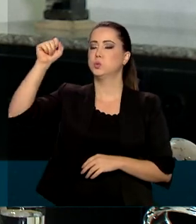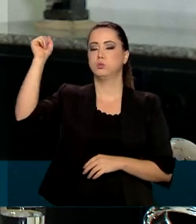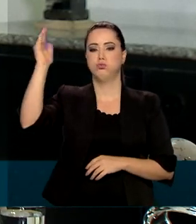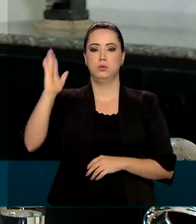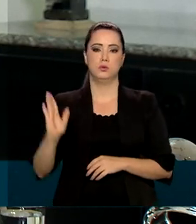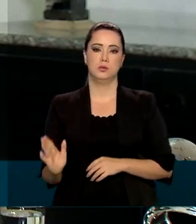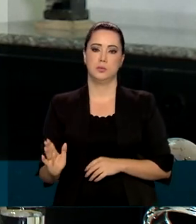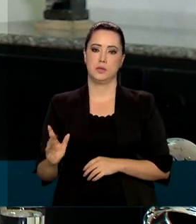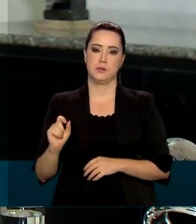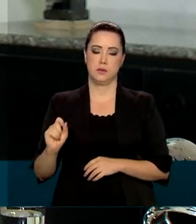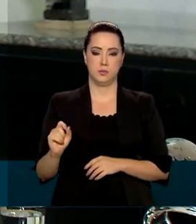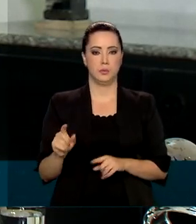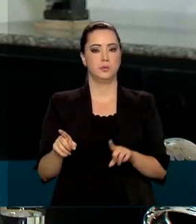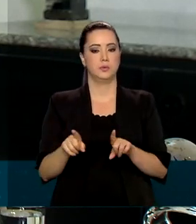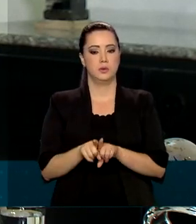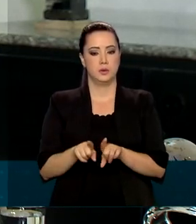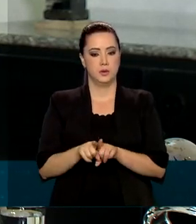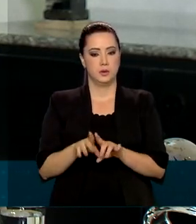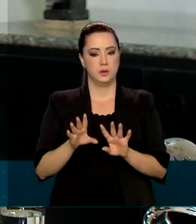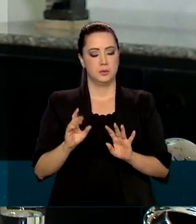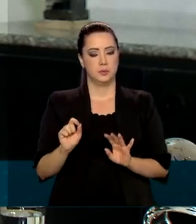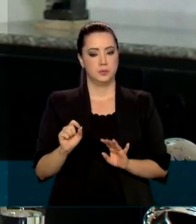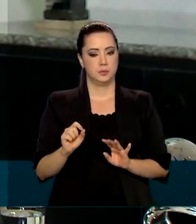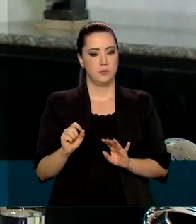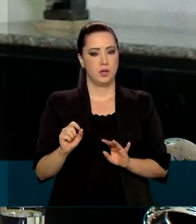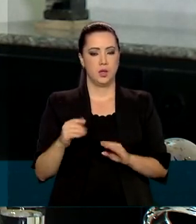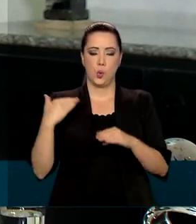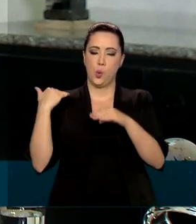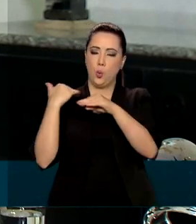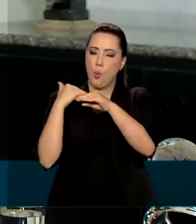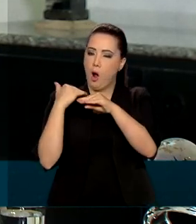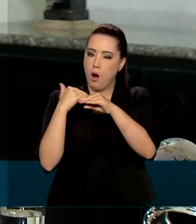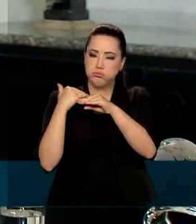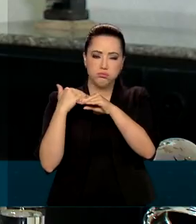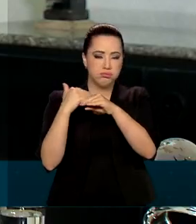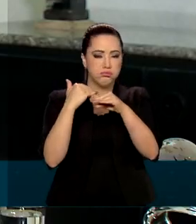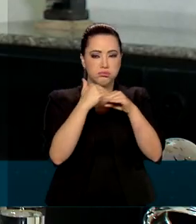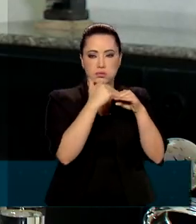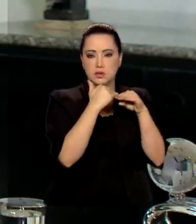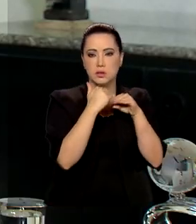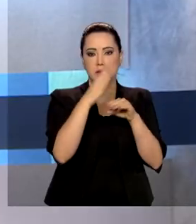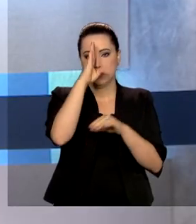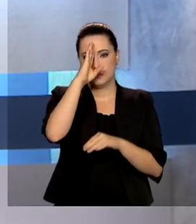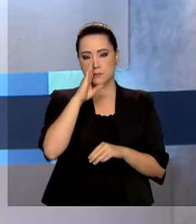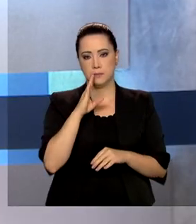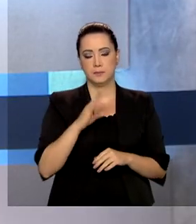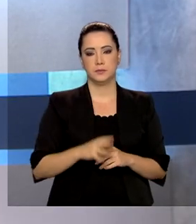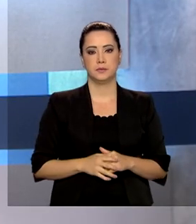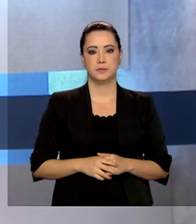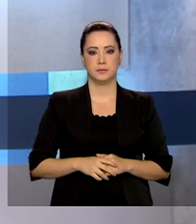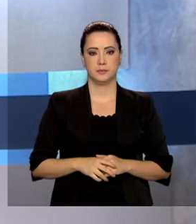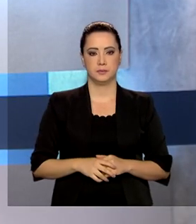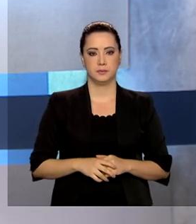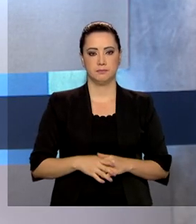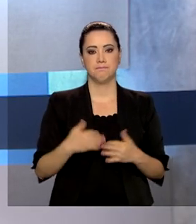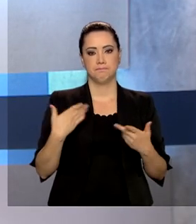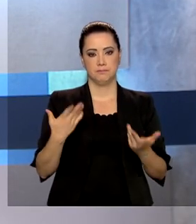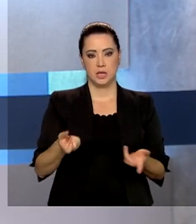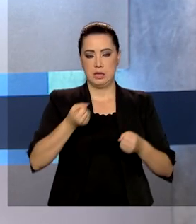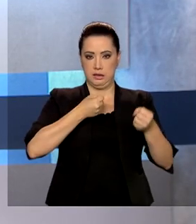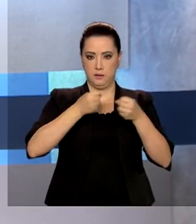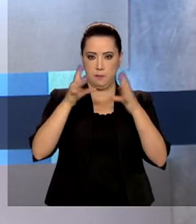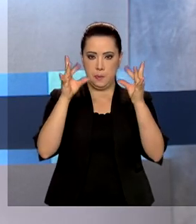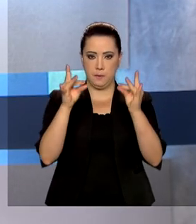todos os estados da federação, de forma igualitária e grátis. E a entrevista na